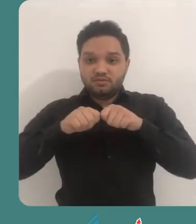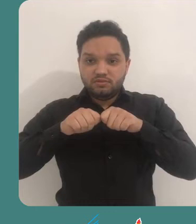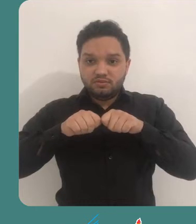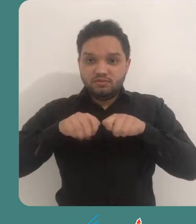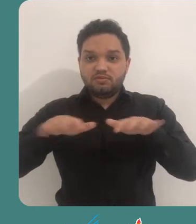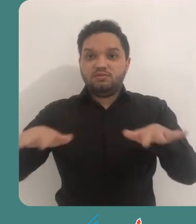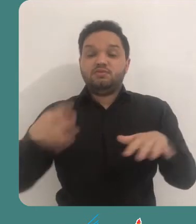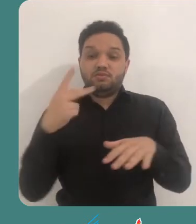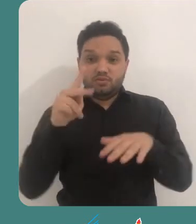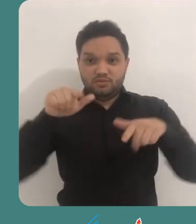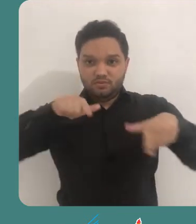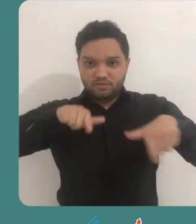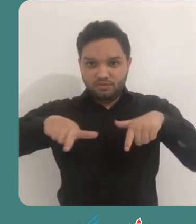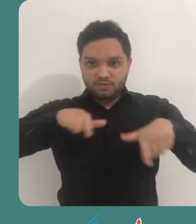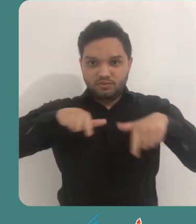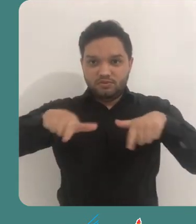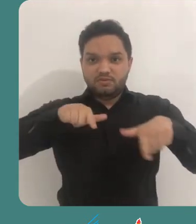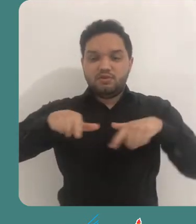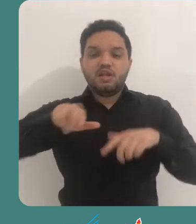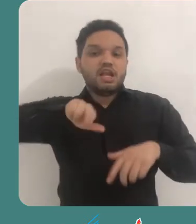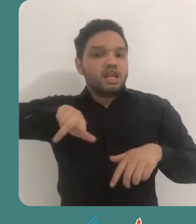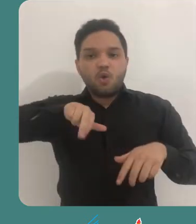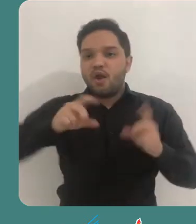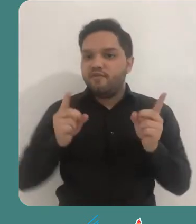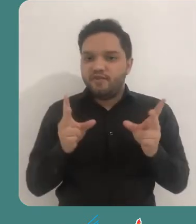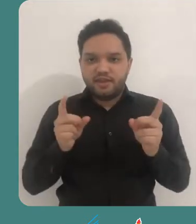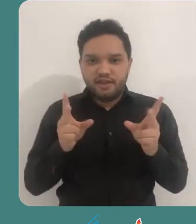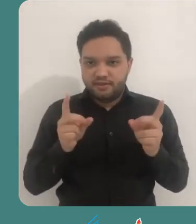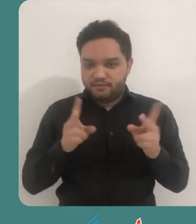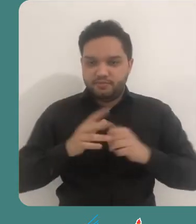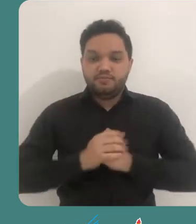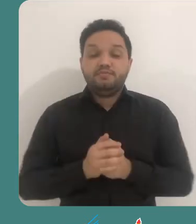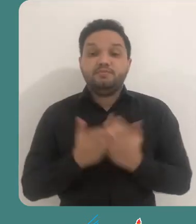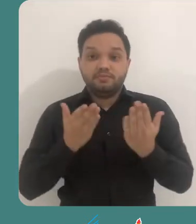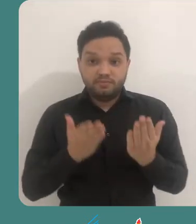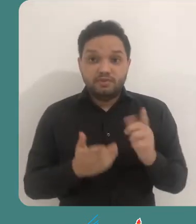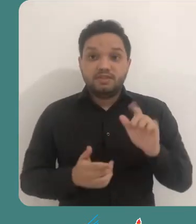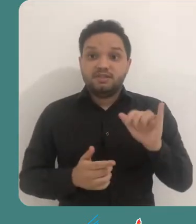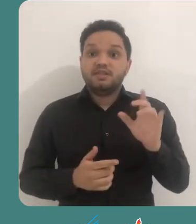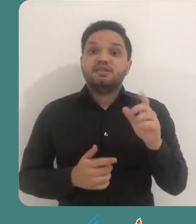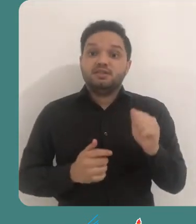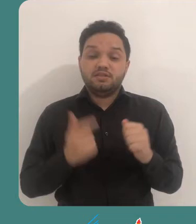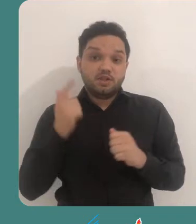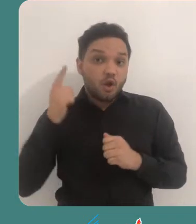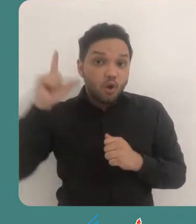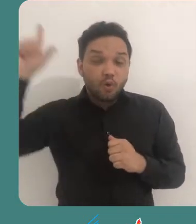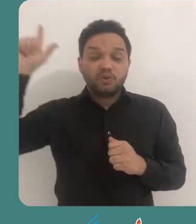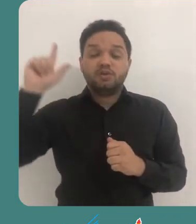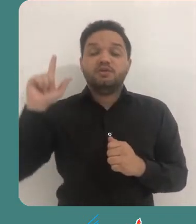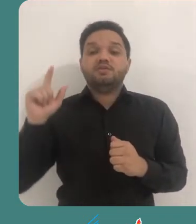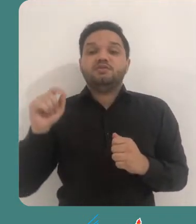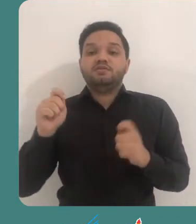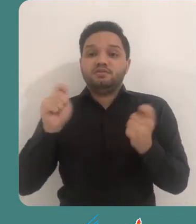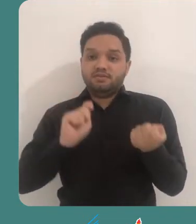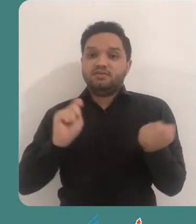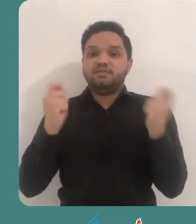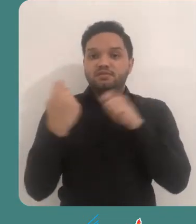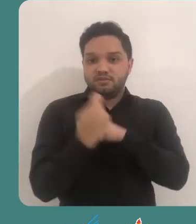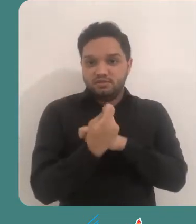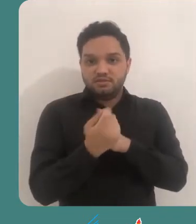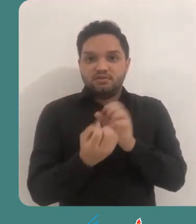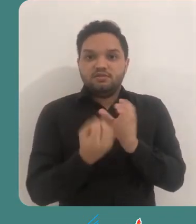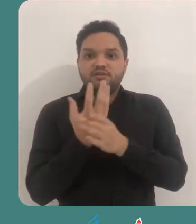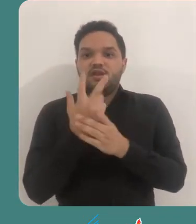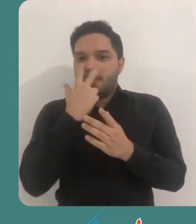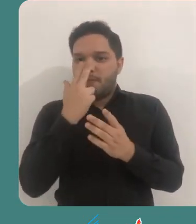Remix 100, adaptem e criem a partir do seu trabalho para fins não comerciais. Esta licença permite que outros Remix